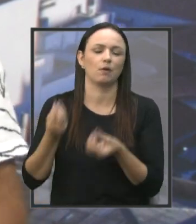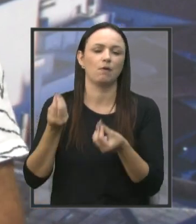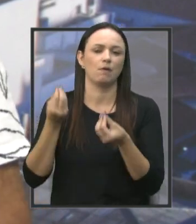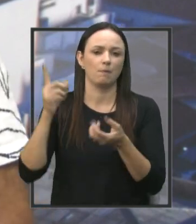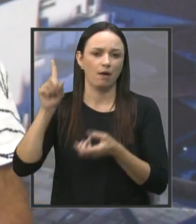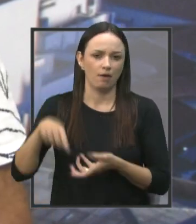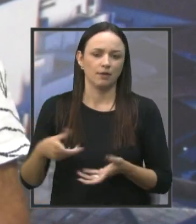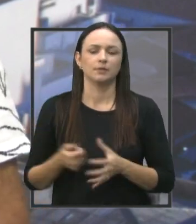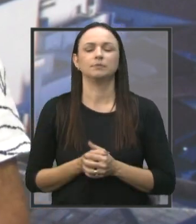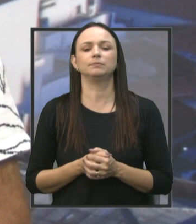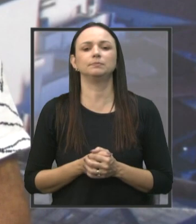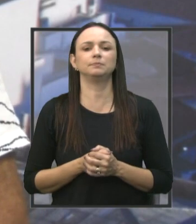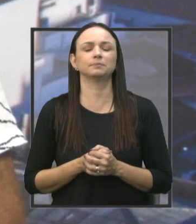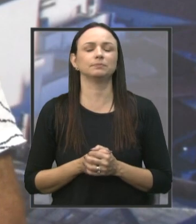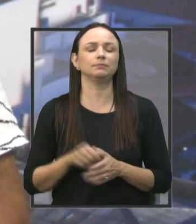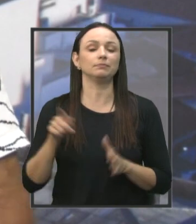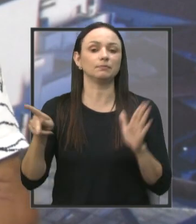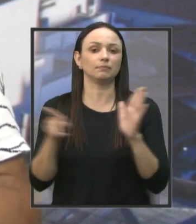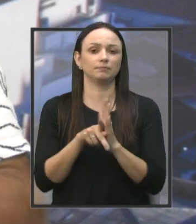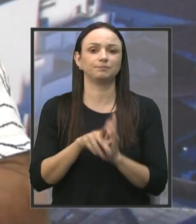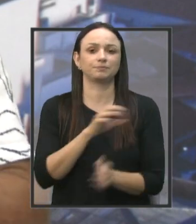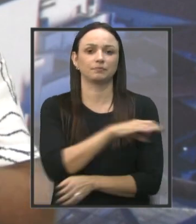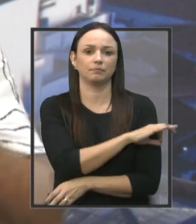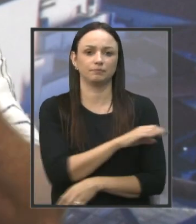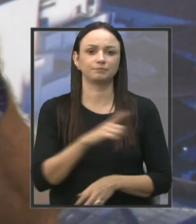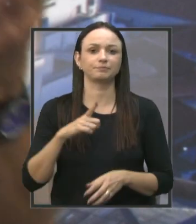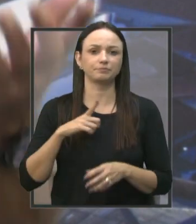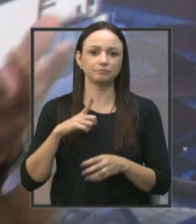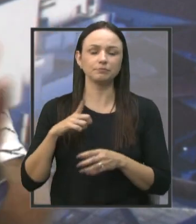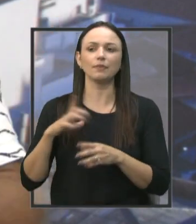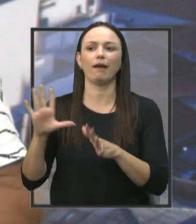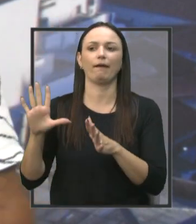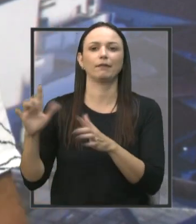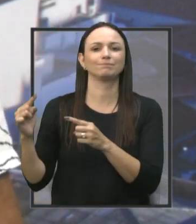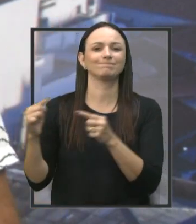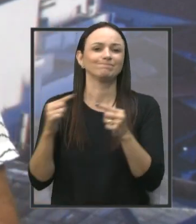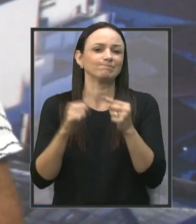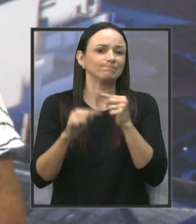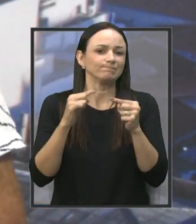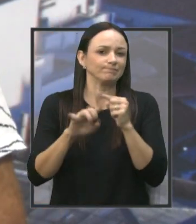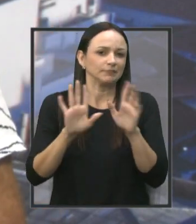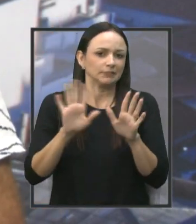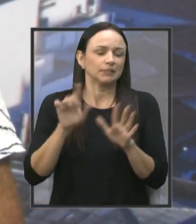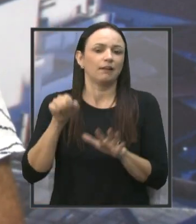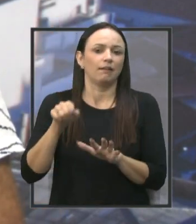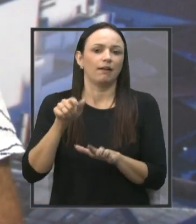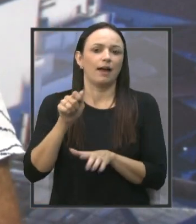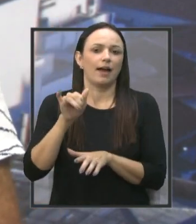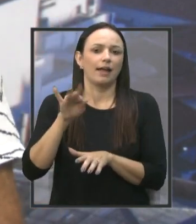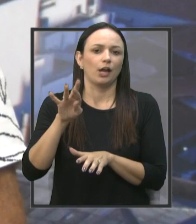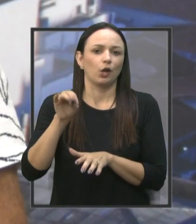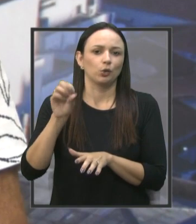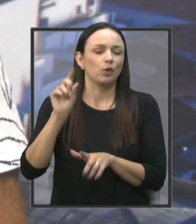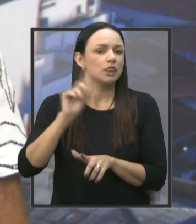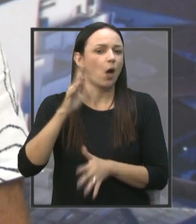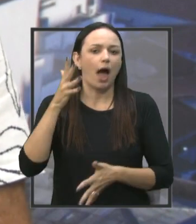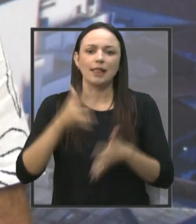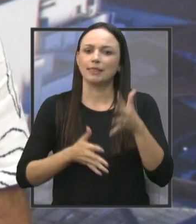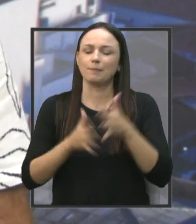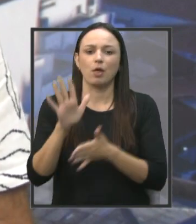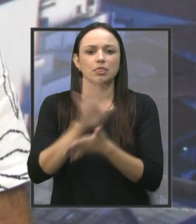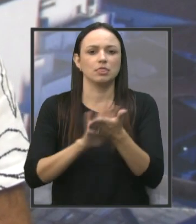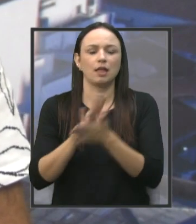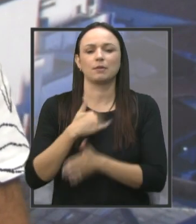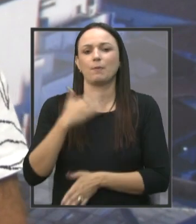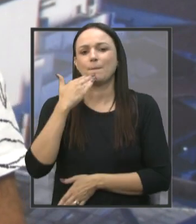é. O próprio prefeito pode ter umas rúsculas com o Ailton, mas em momento algum isso atrapalhou o meu pedido para